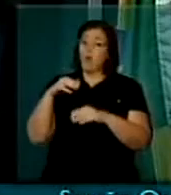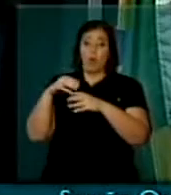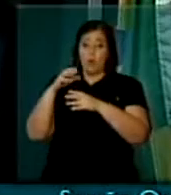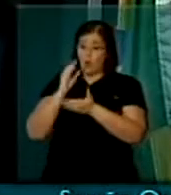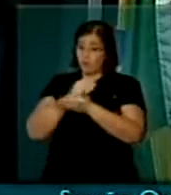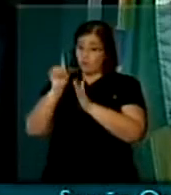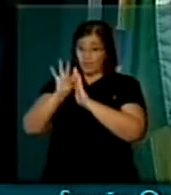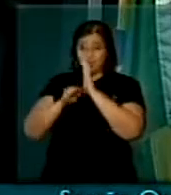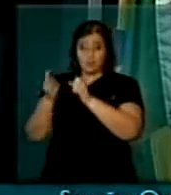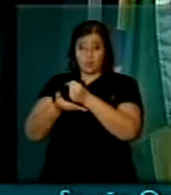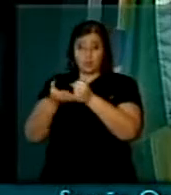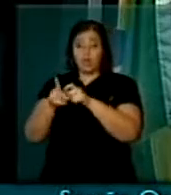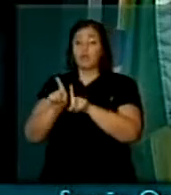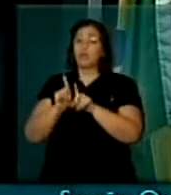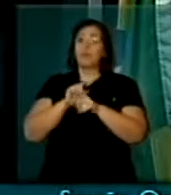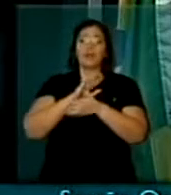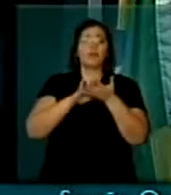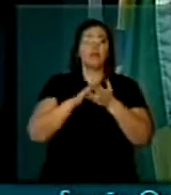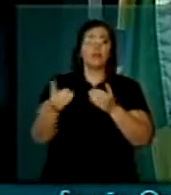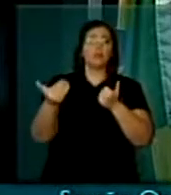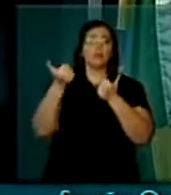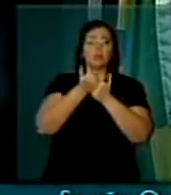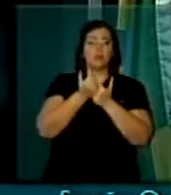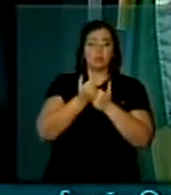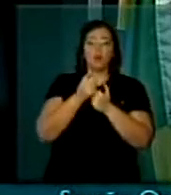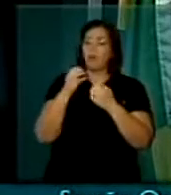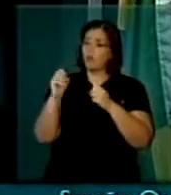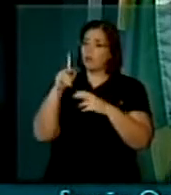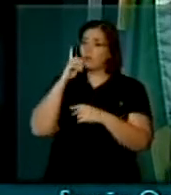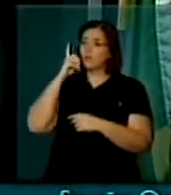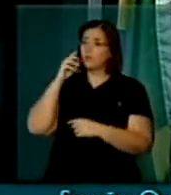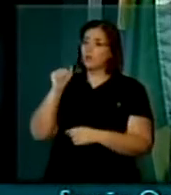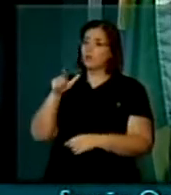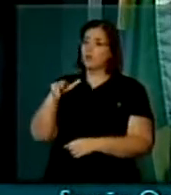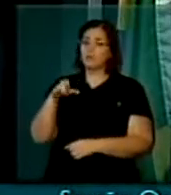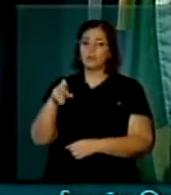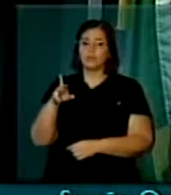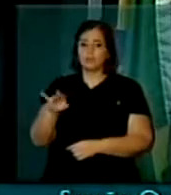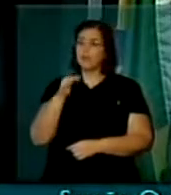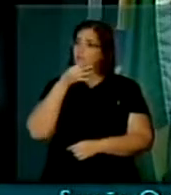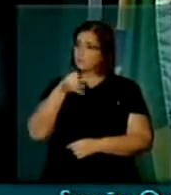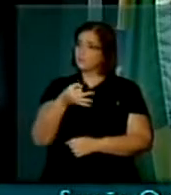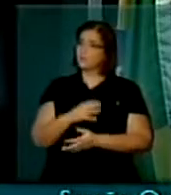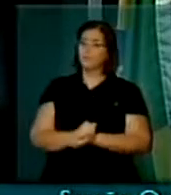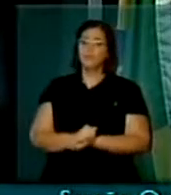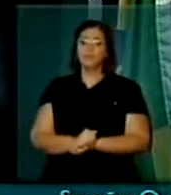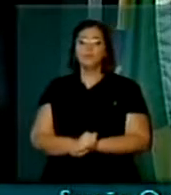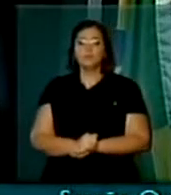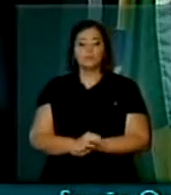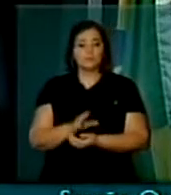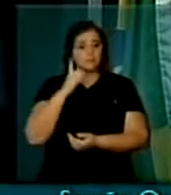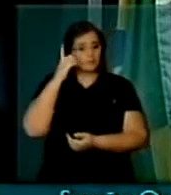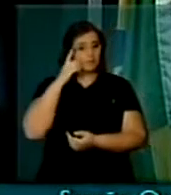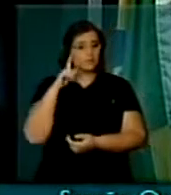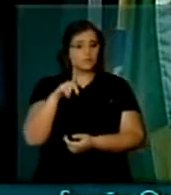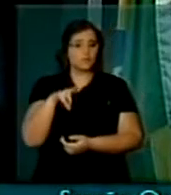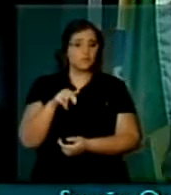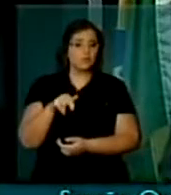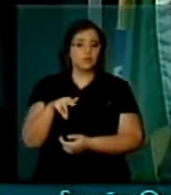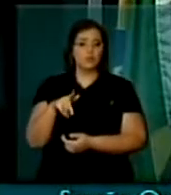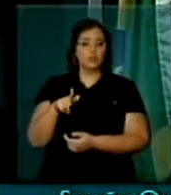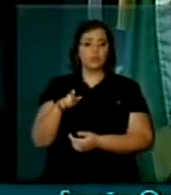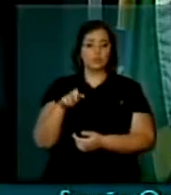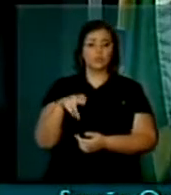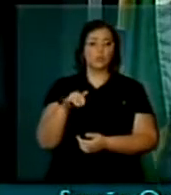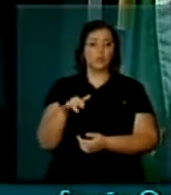nem o substitutivo da comissão, pois não, deputado Alcene Guerra. Deputado Genuíno, V. Exª